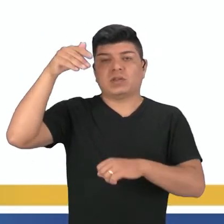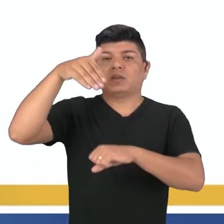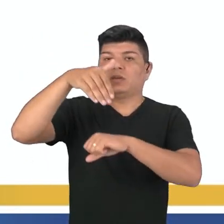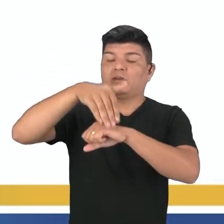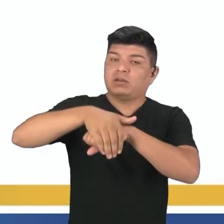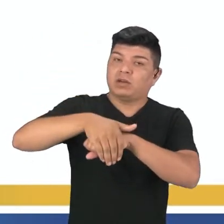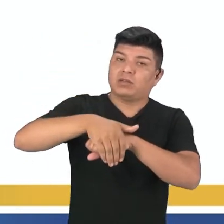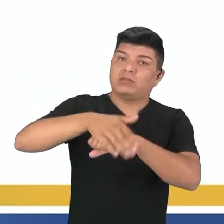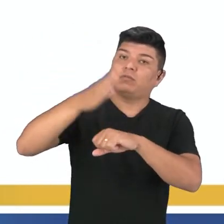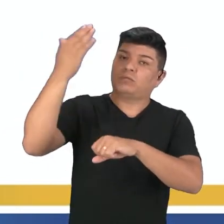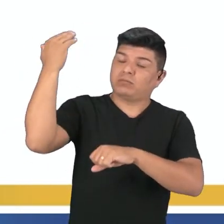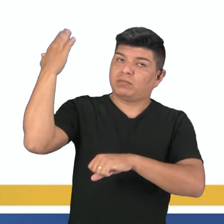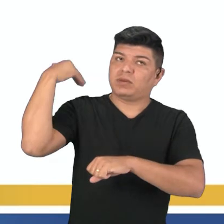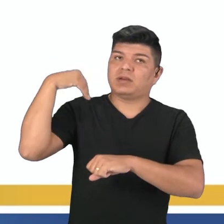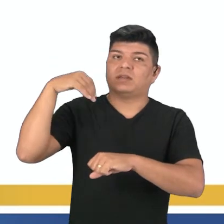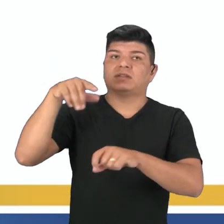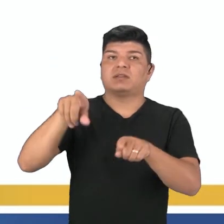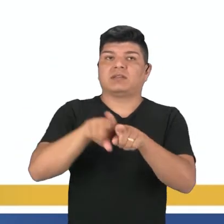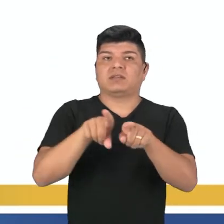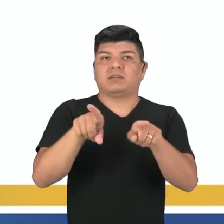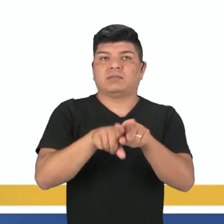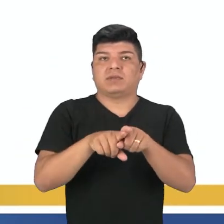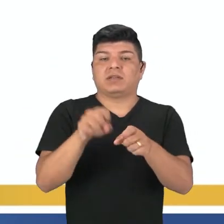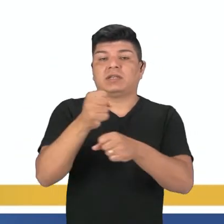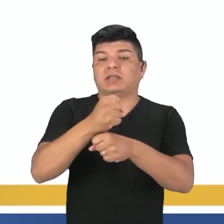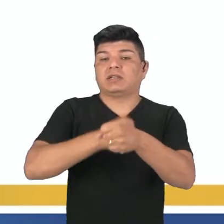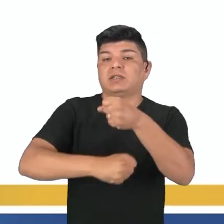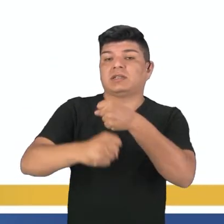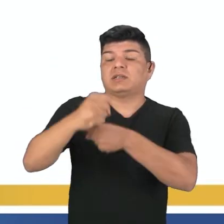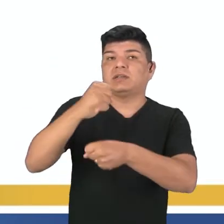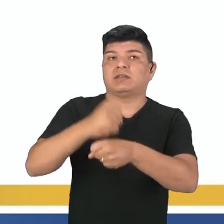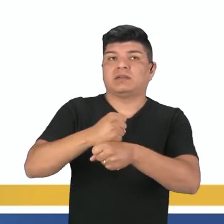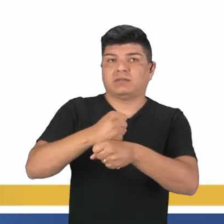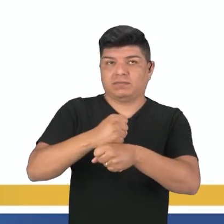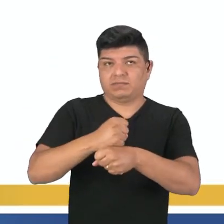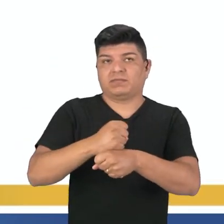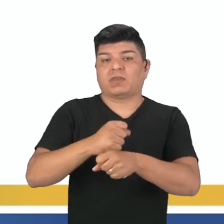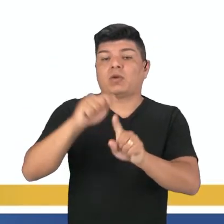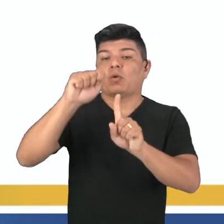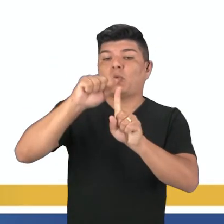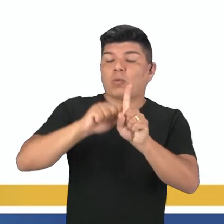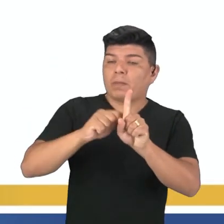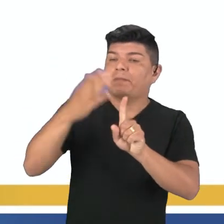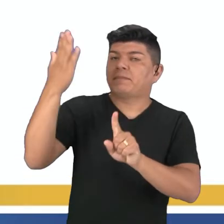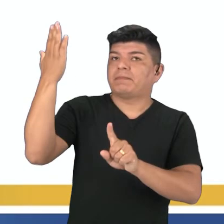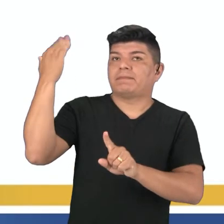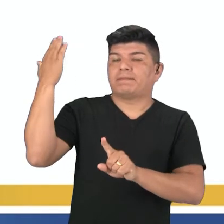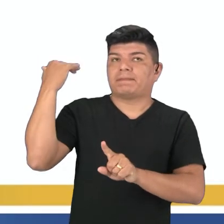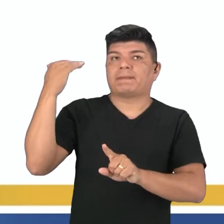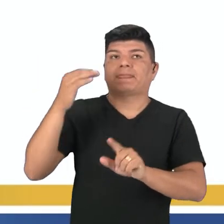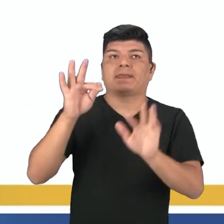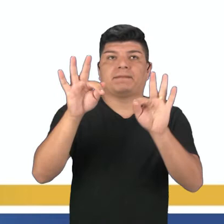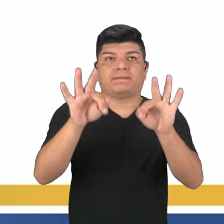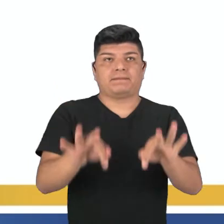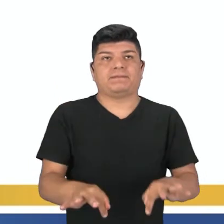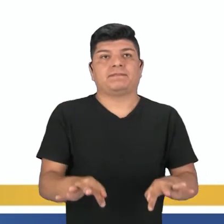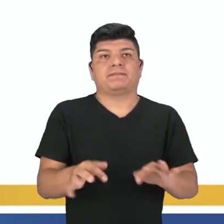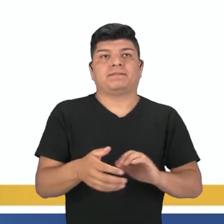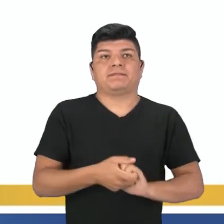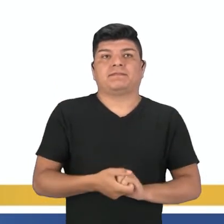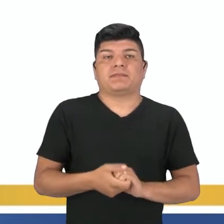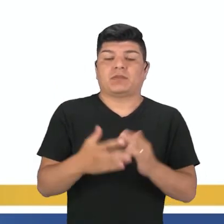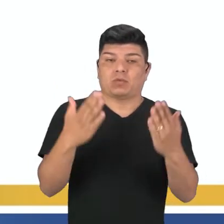ontem à noite ou noite passada, last year, ano passado, e last month, mês passado. E por último, aí uma